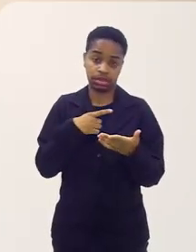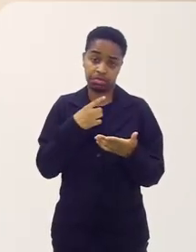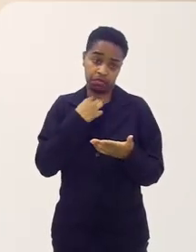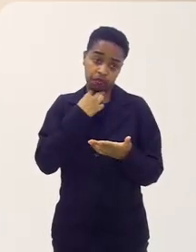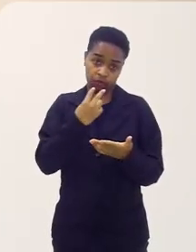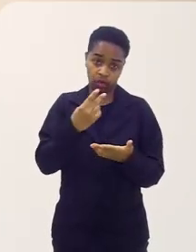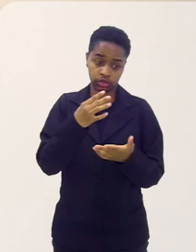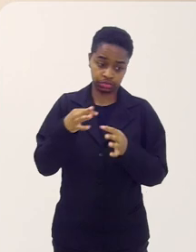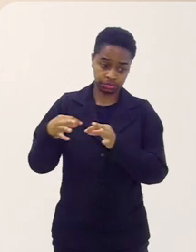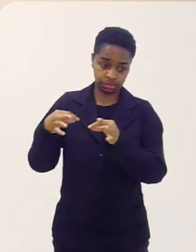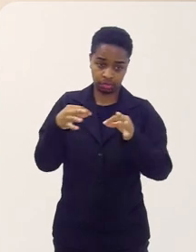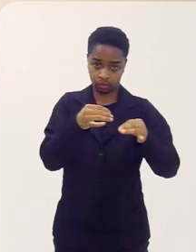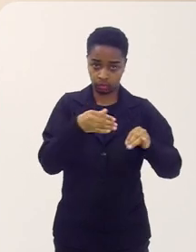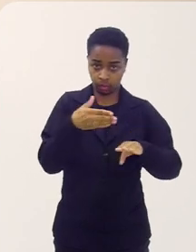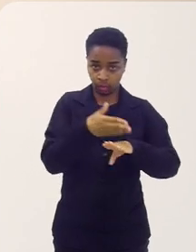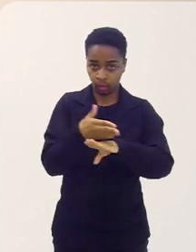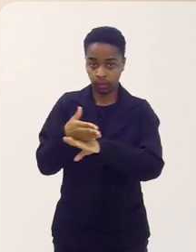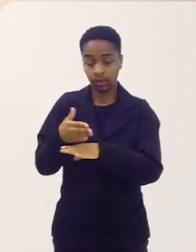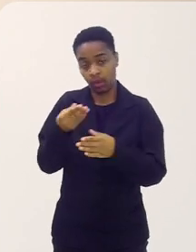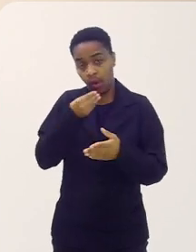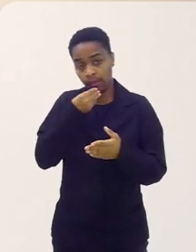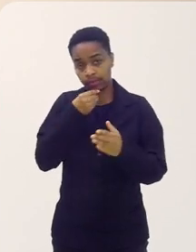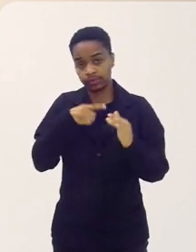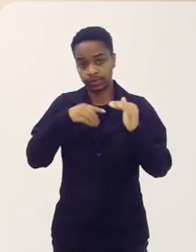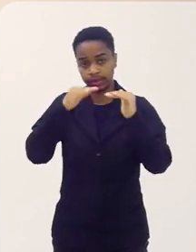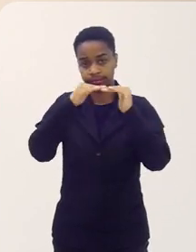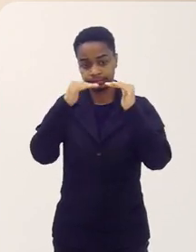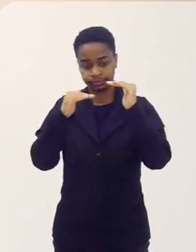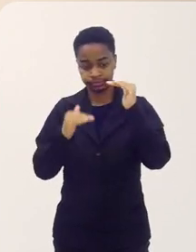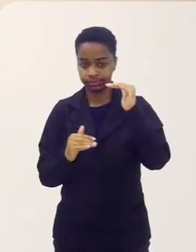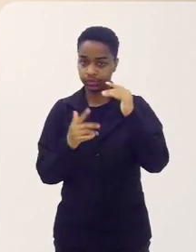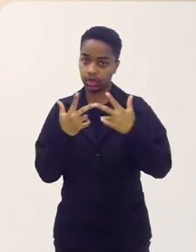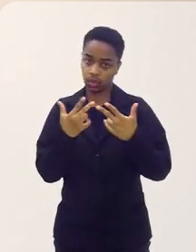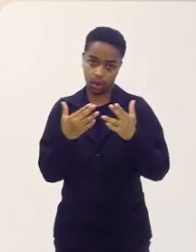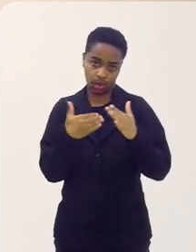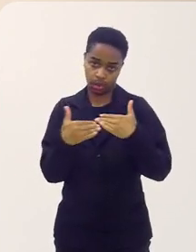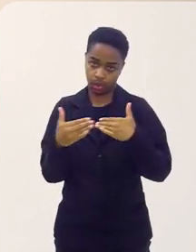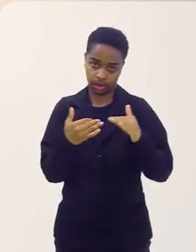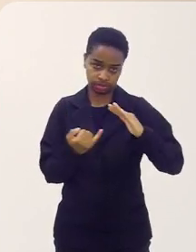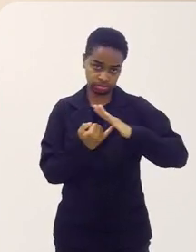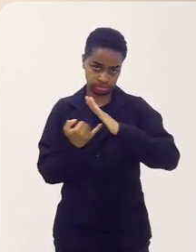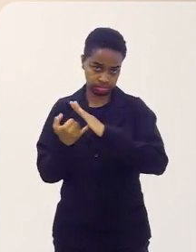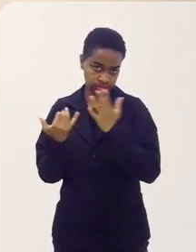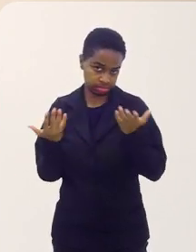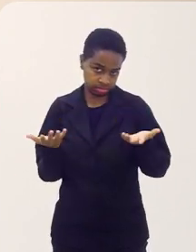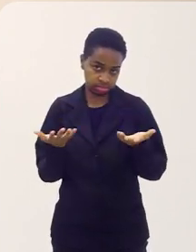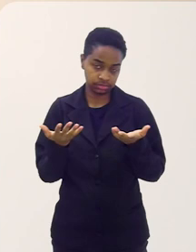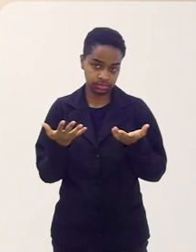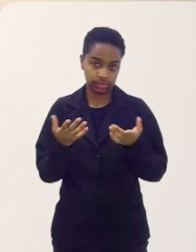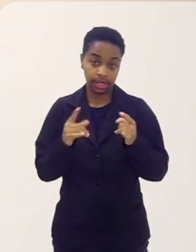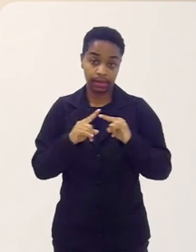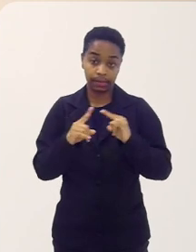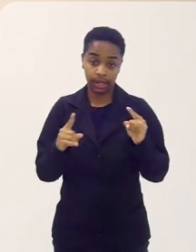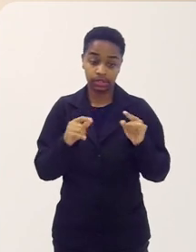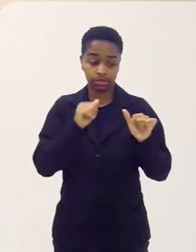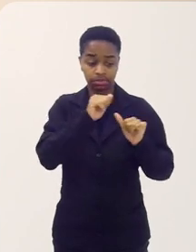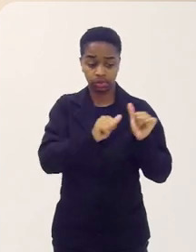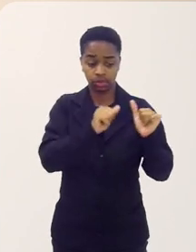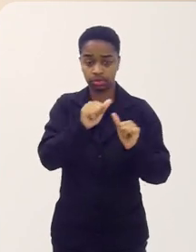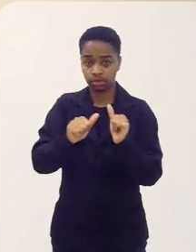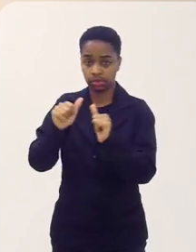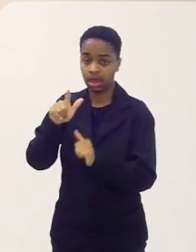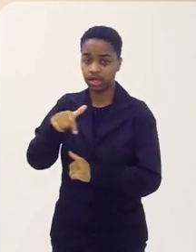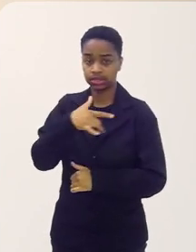existe voz para todos e, claro, com a hierarquia que toda a instituição demanda e essa